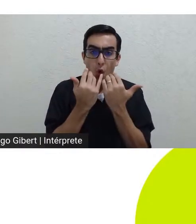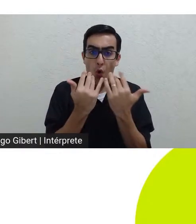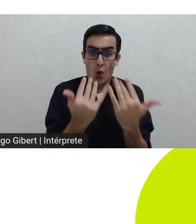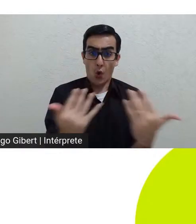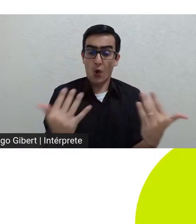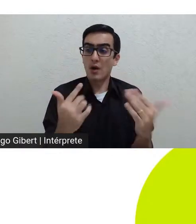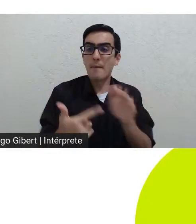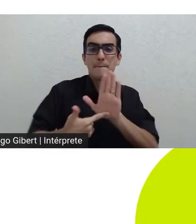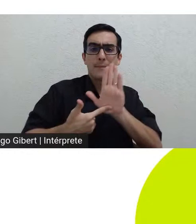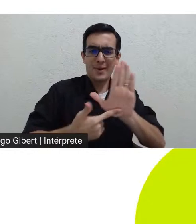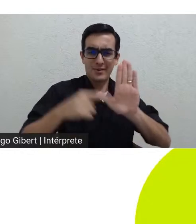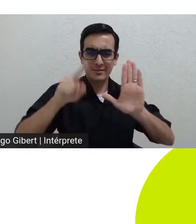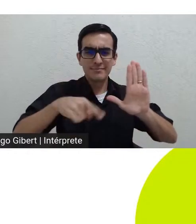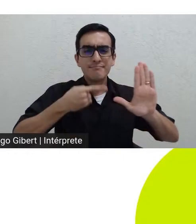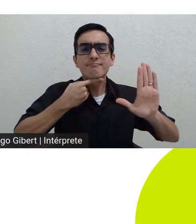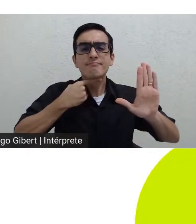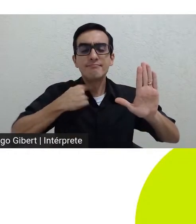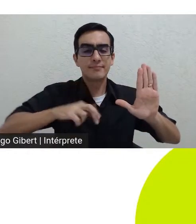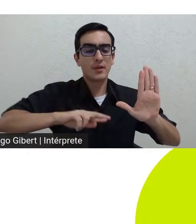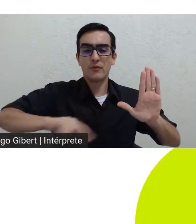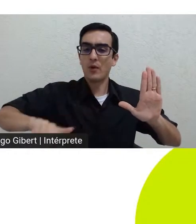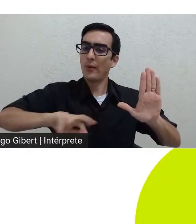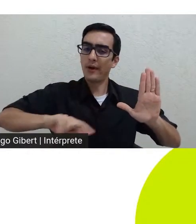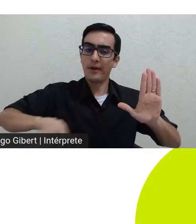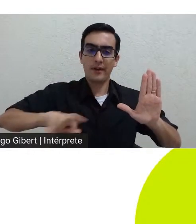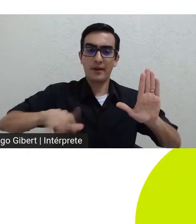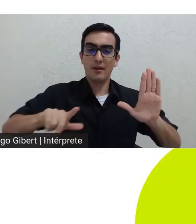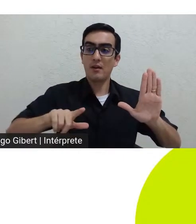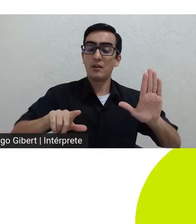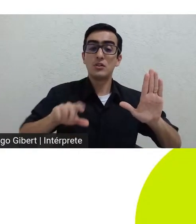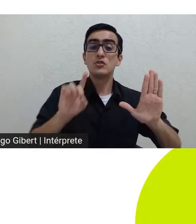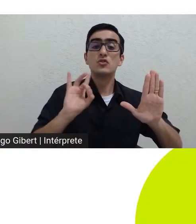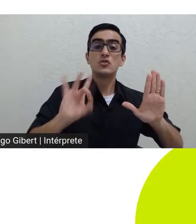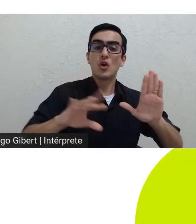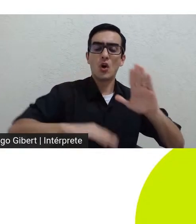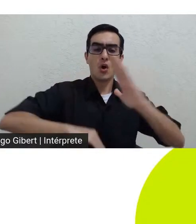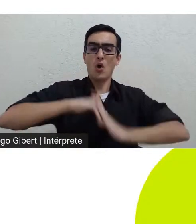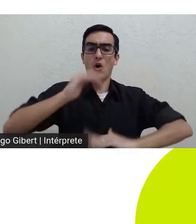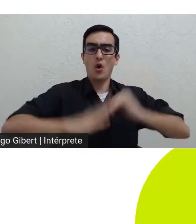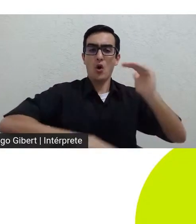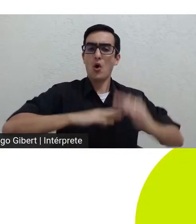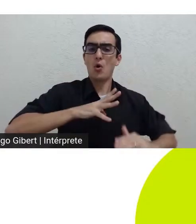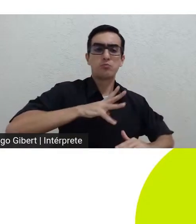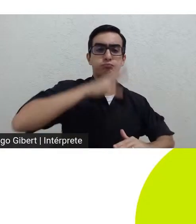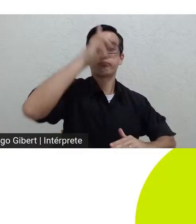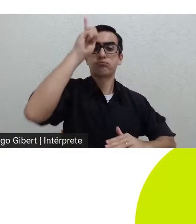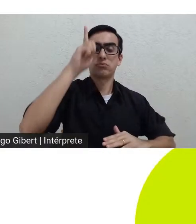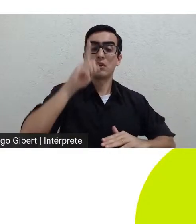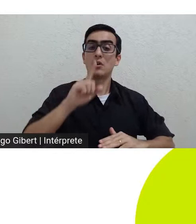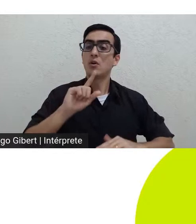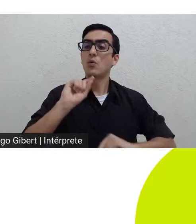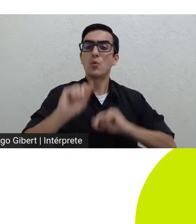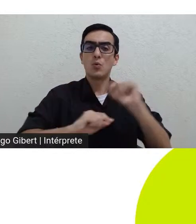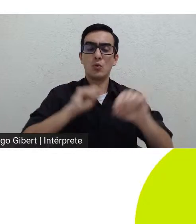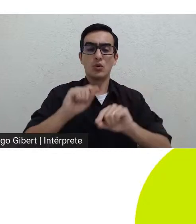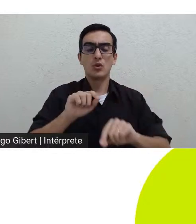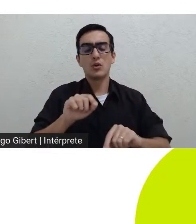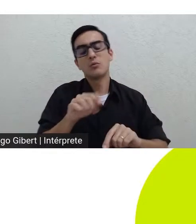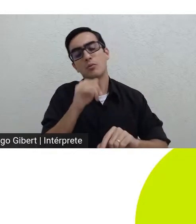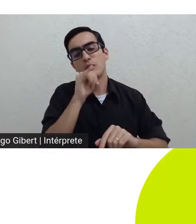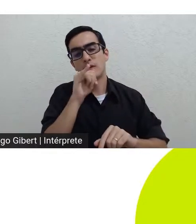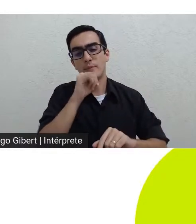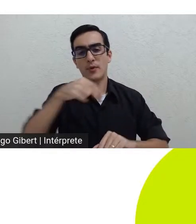desejo não se trata de compulsividade tal como se apresenta na neurose obsessiva